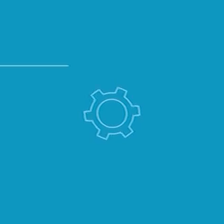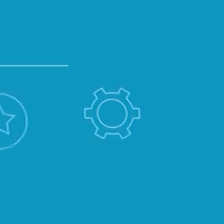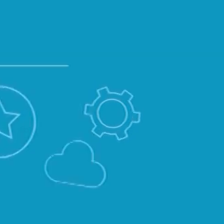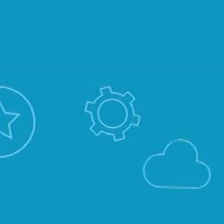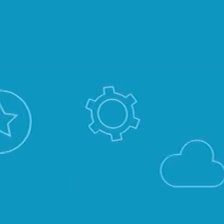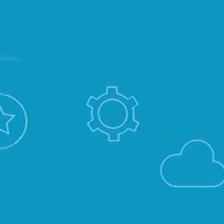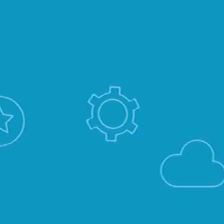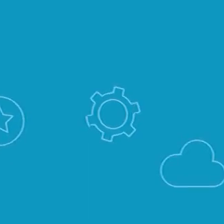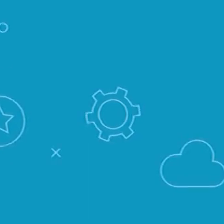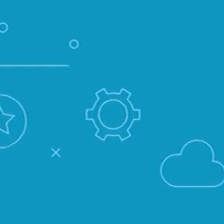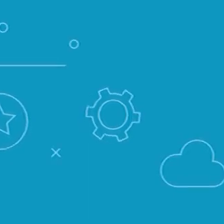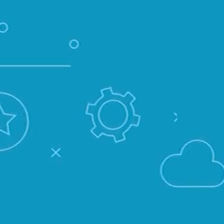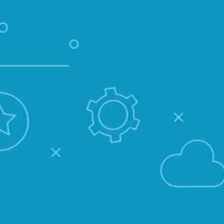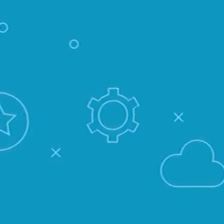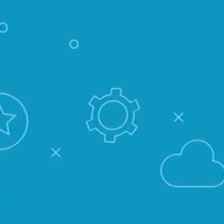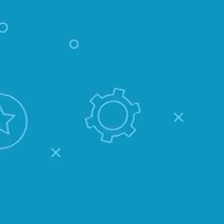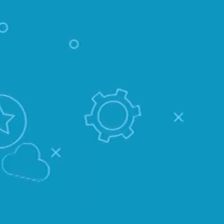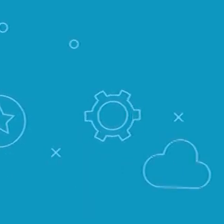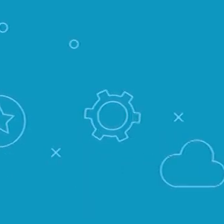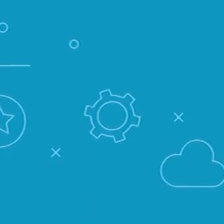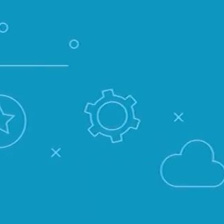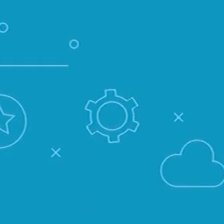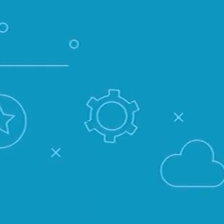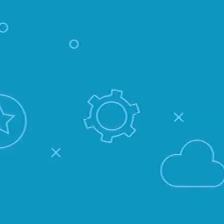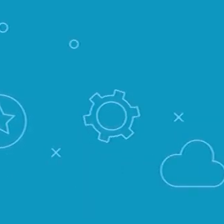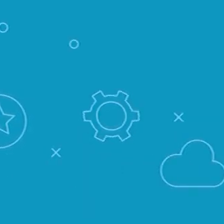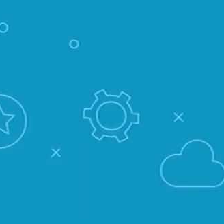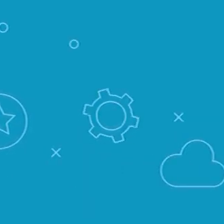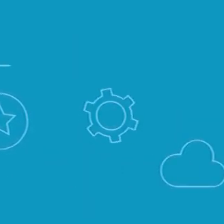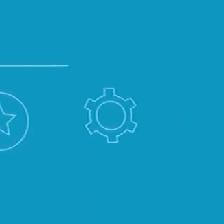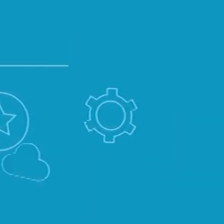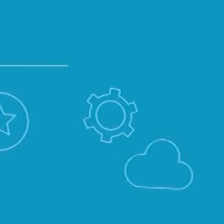Música Música Música Música